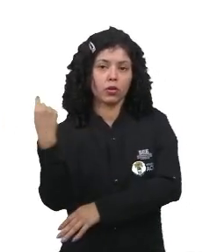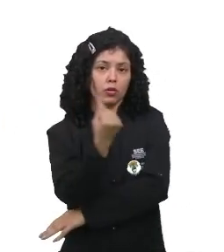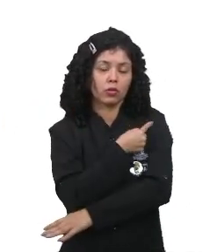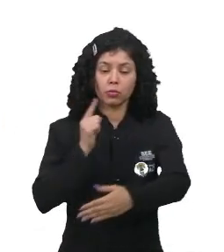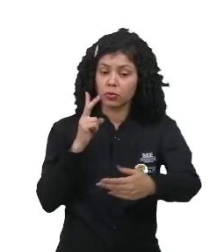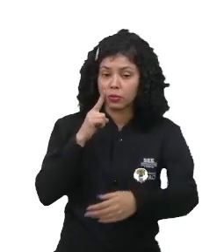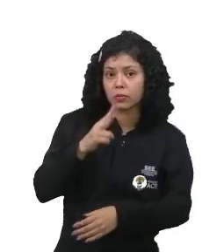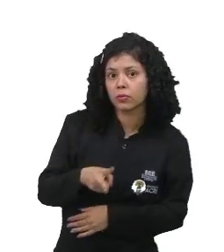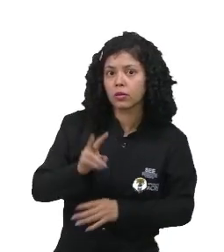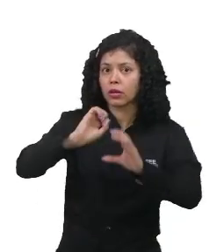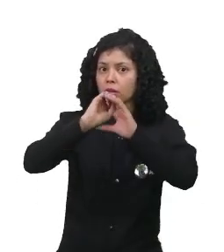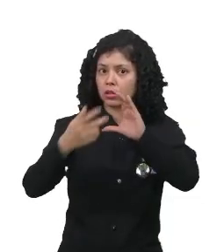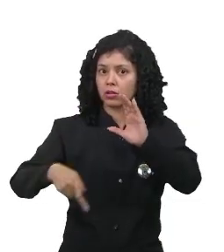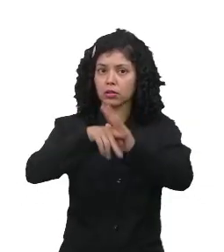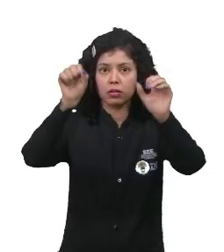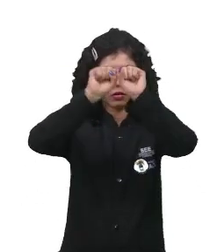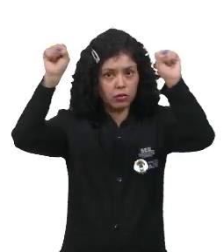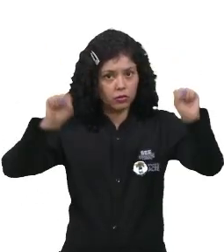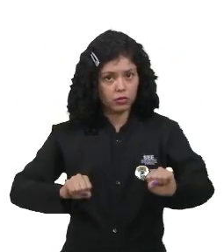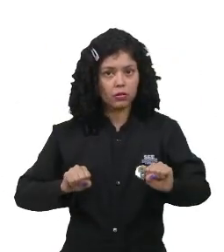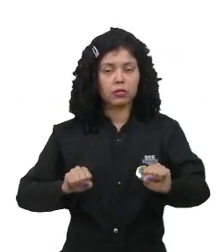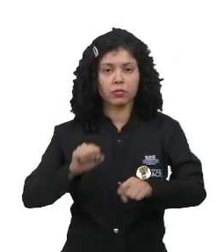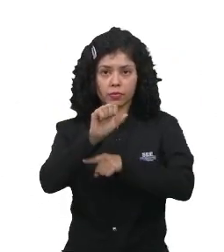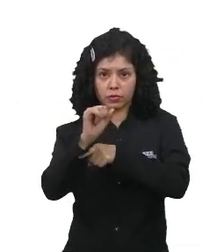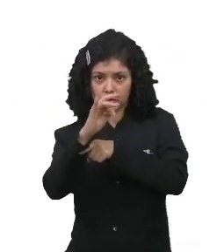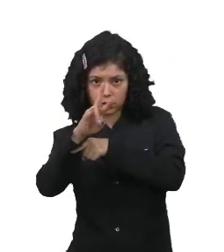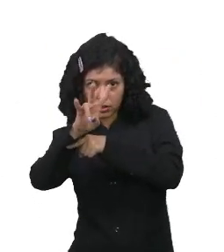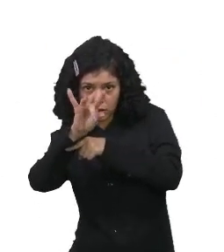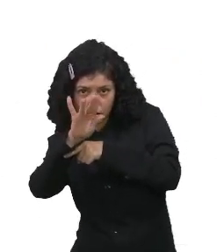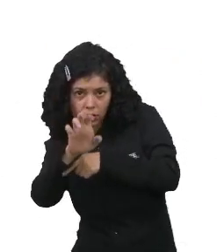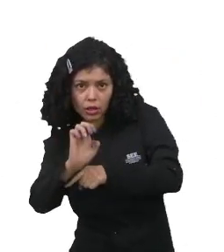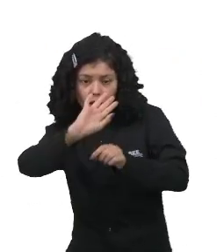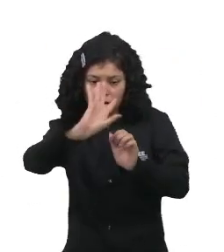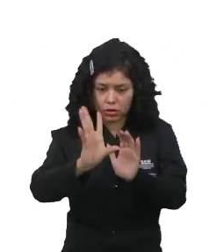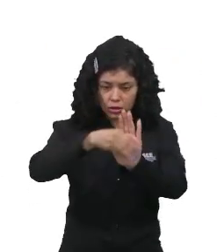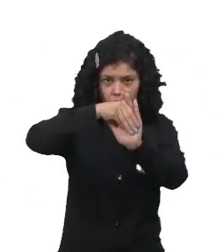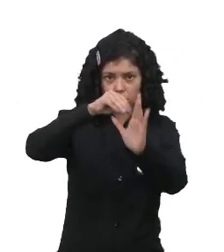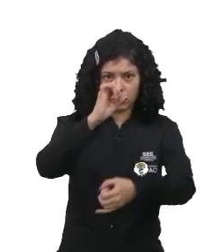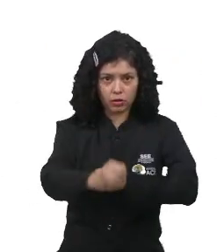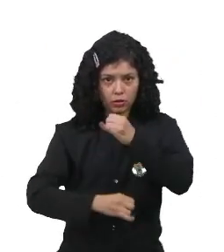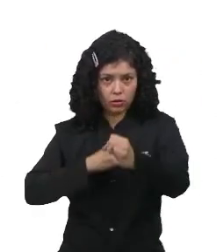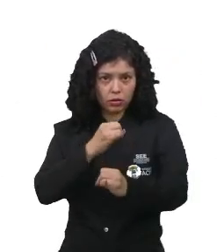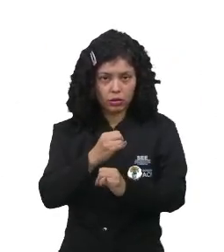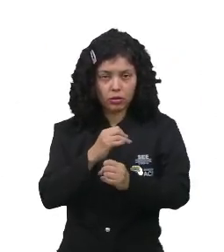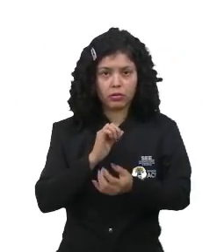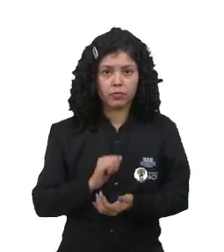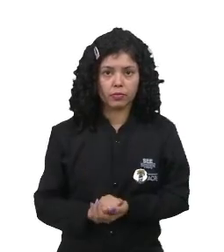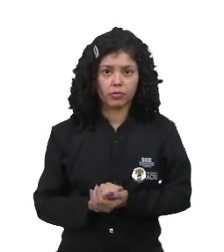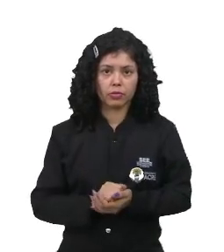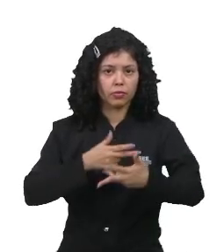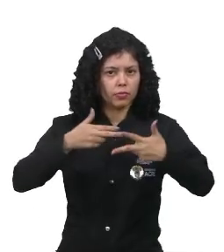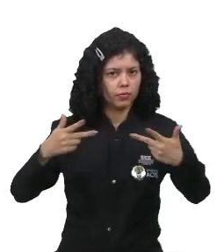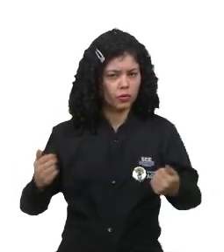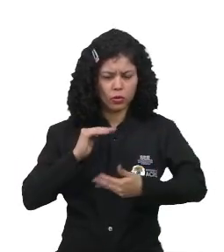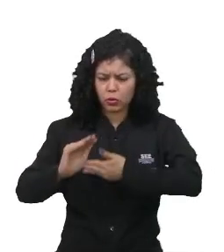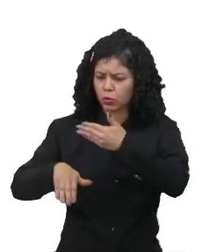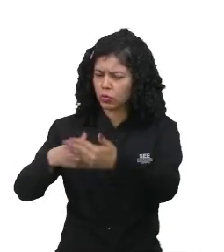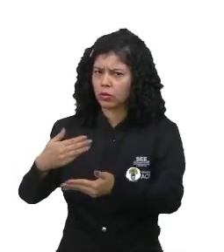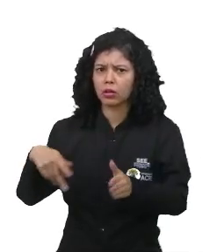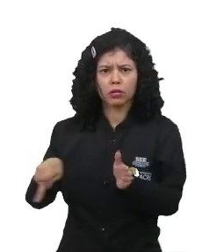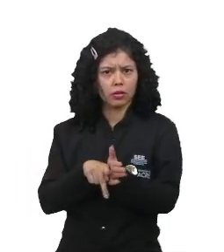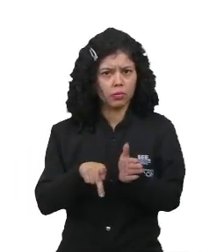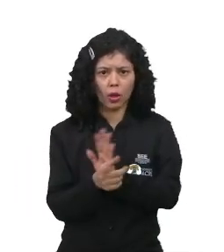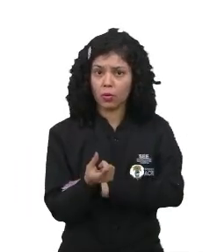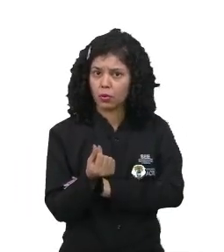identificar os sistemas ciberfísicos, aplicação da internet, as coisas, os processos de